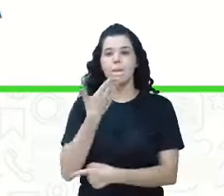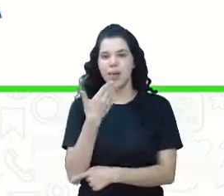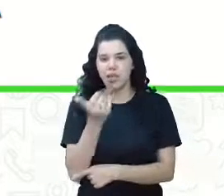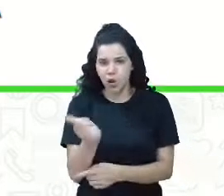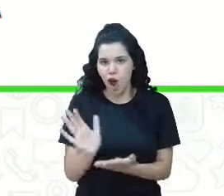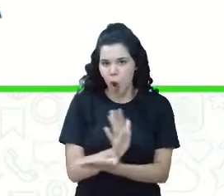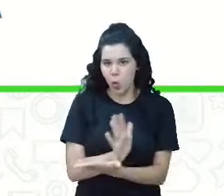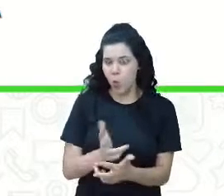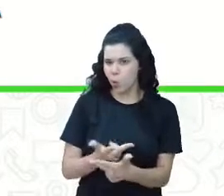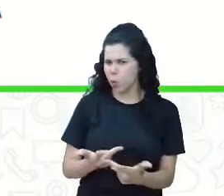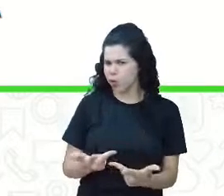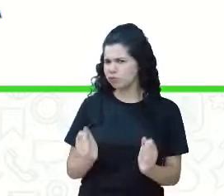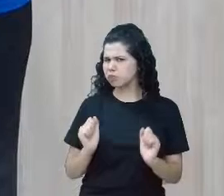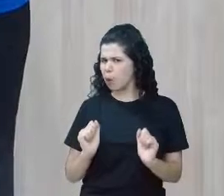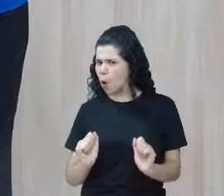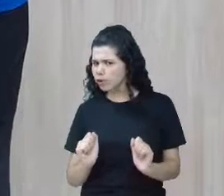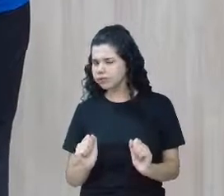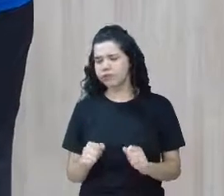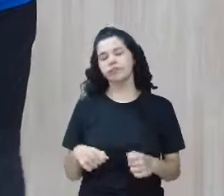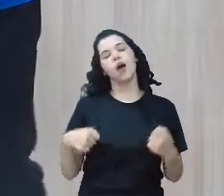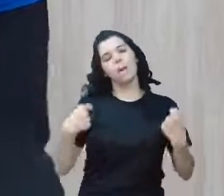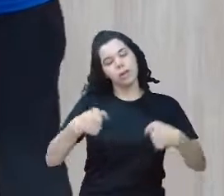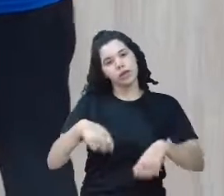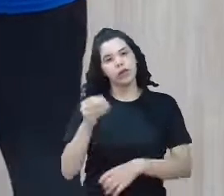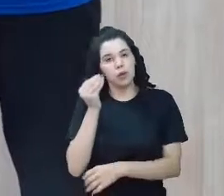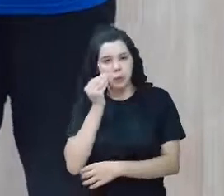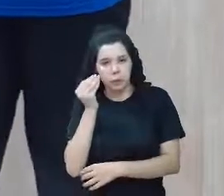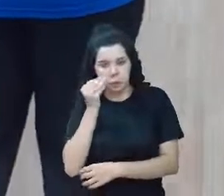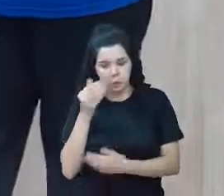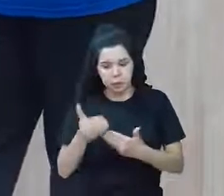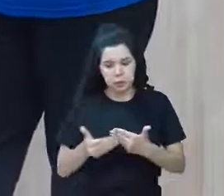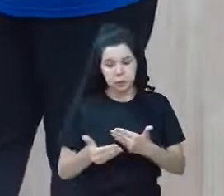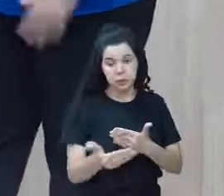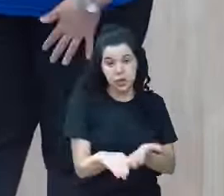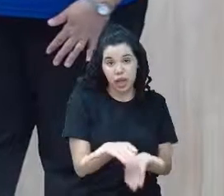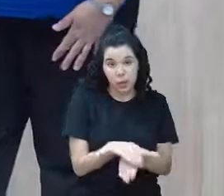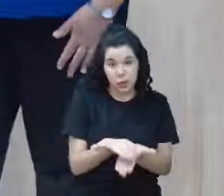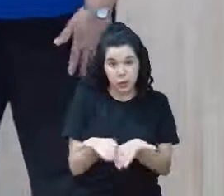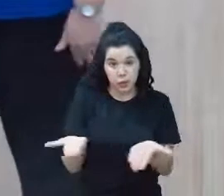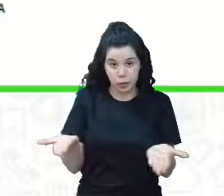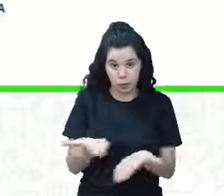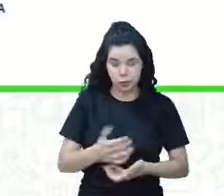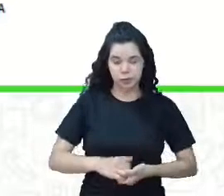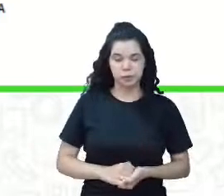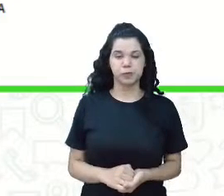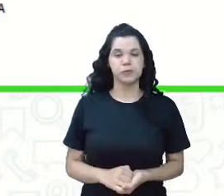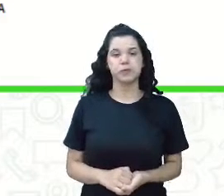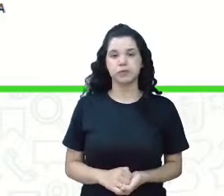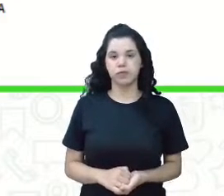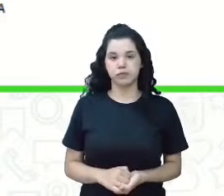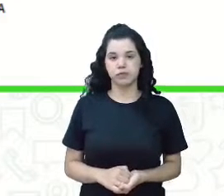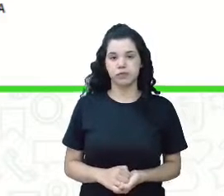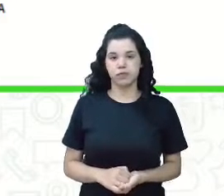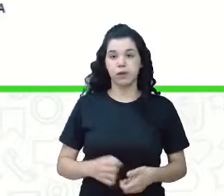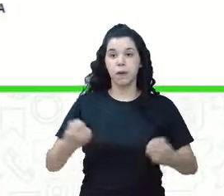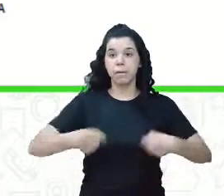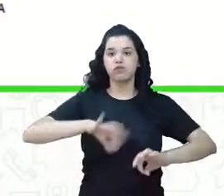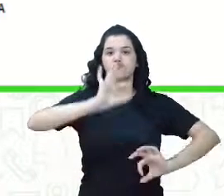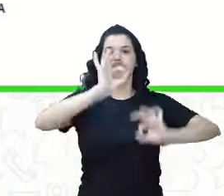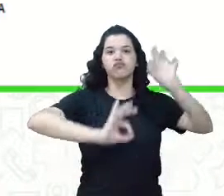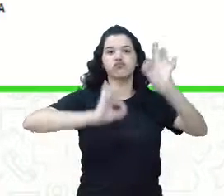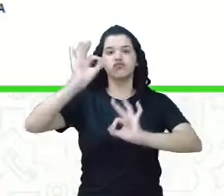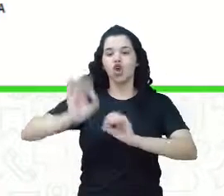melhorar em alguma coisa. Então, vamos observar aí com a nossa aula de hoje. Colocar tudo no lugar.